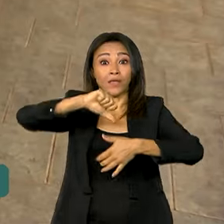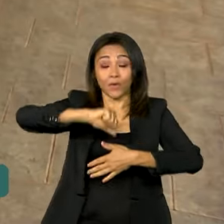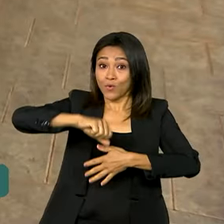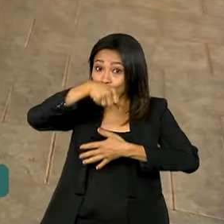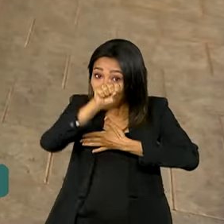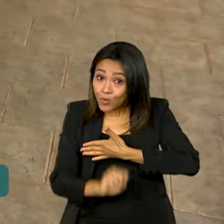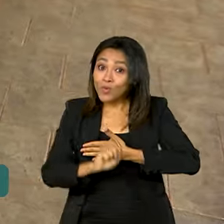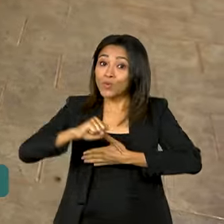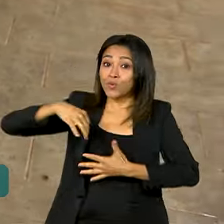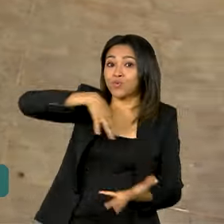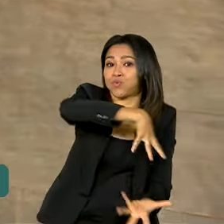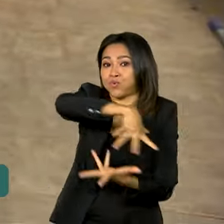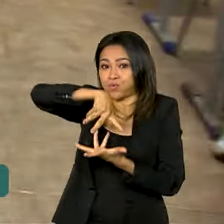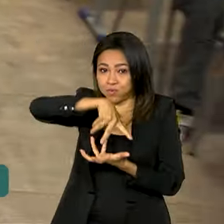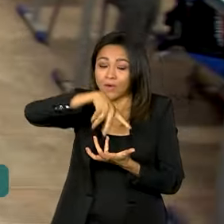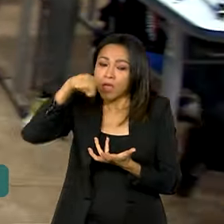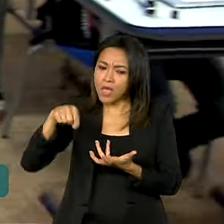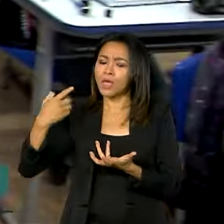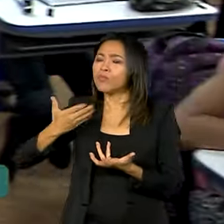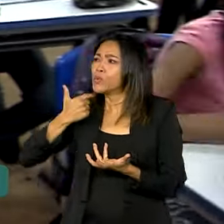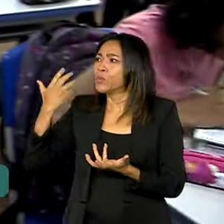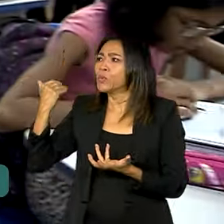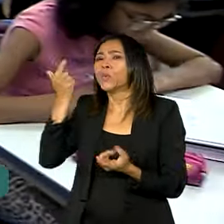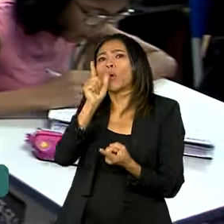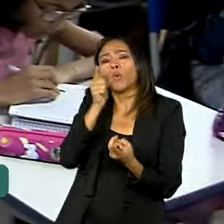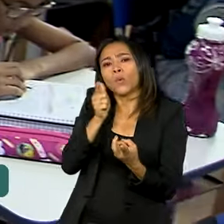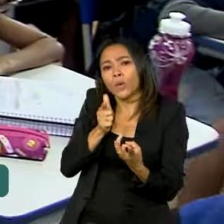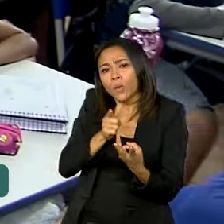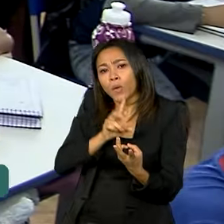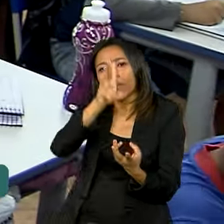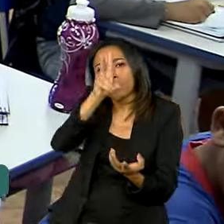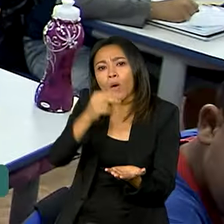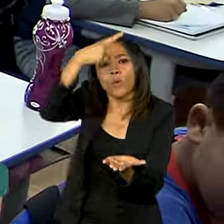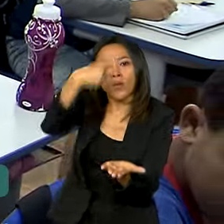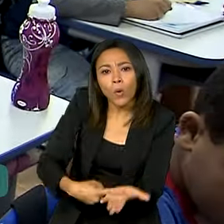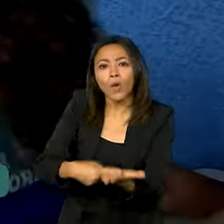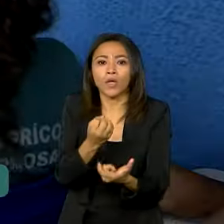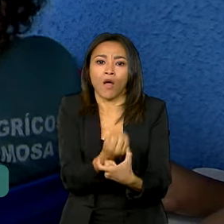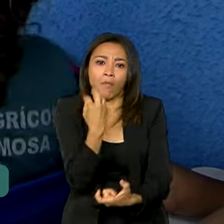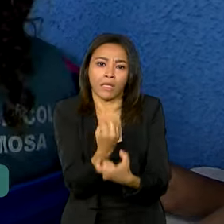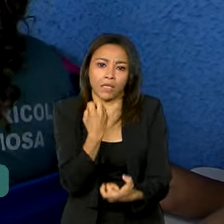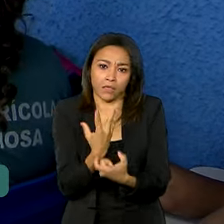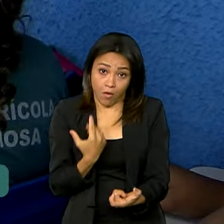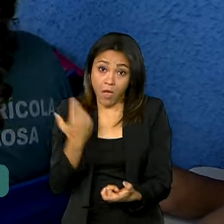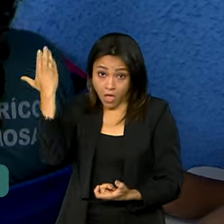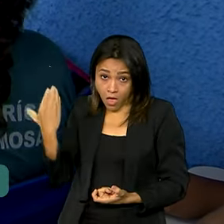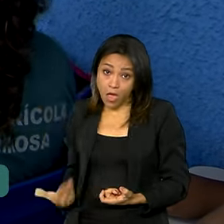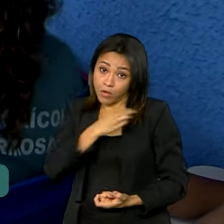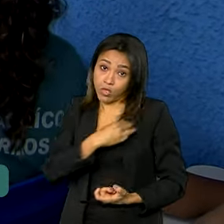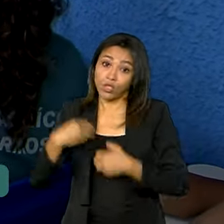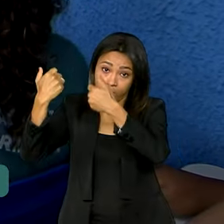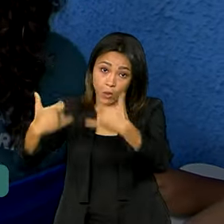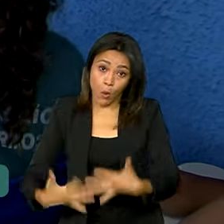sul. Ele compartilhou avanços recentes no país como o Pacto Nacional pela Alfabetização. Segundo Santana, o